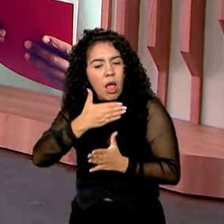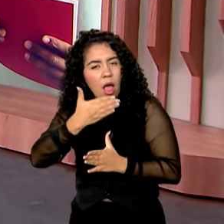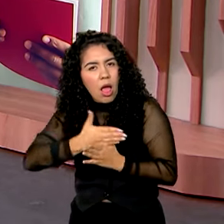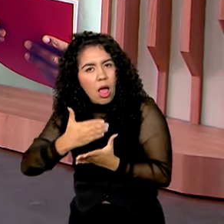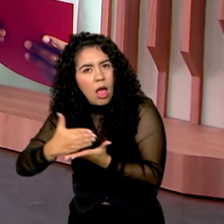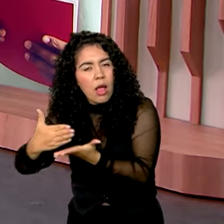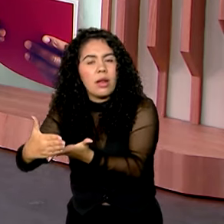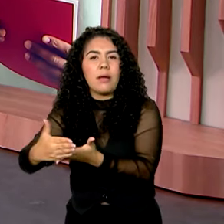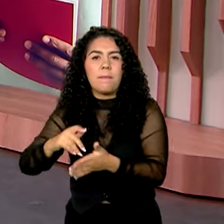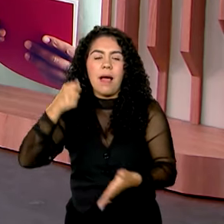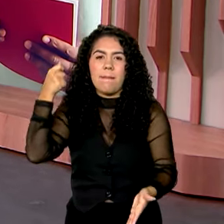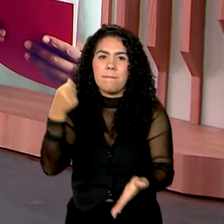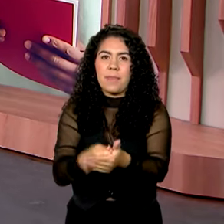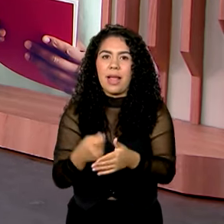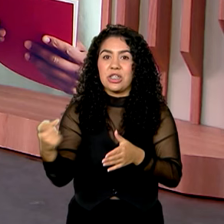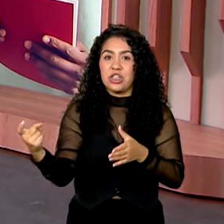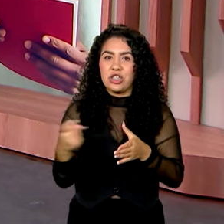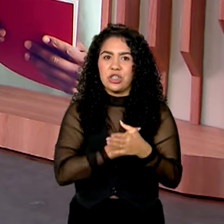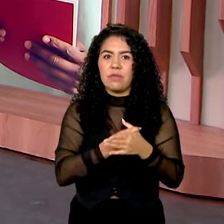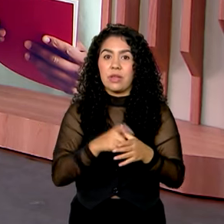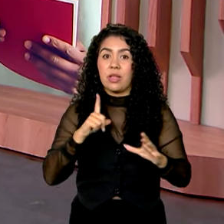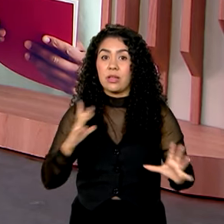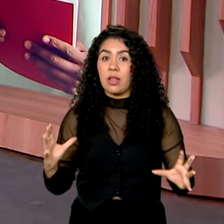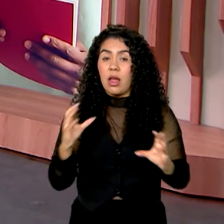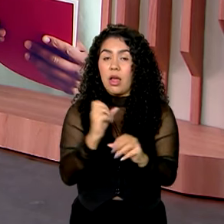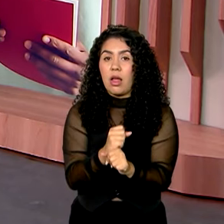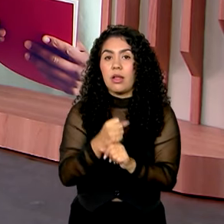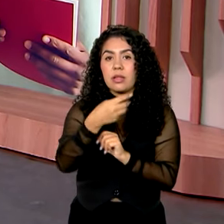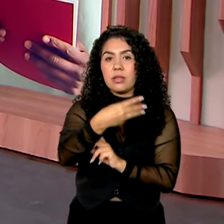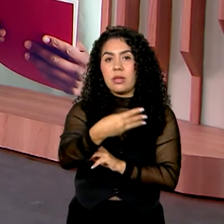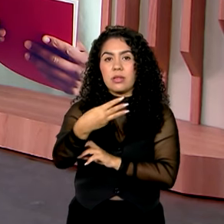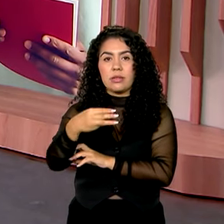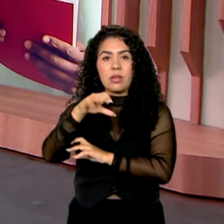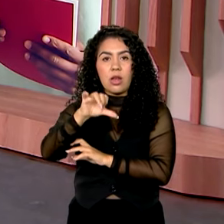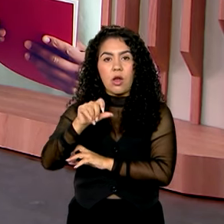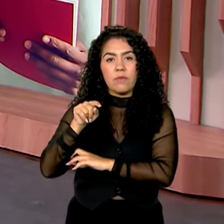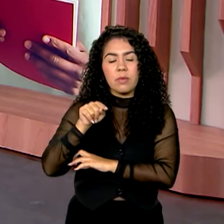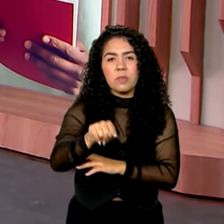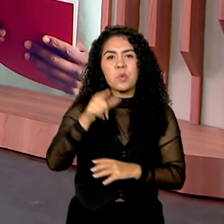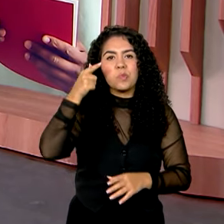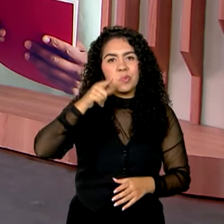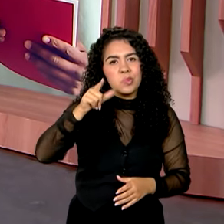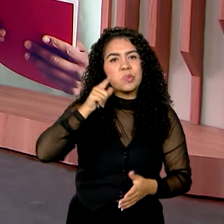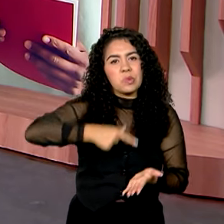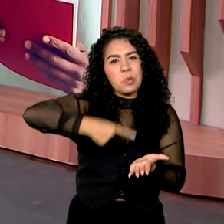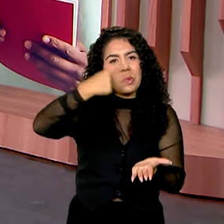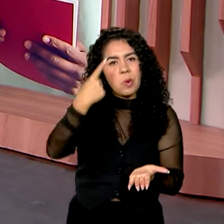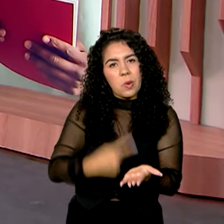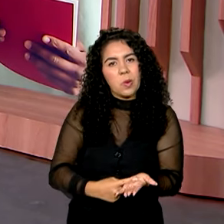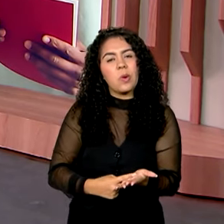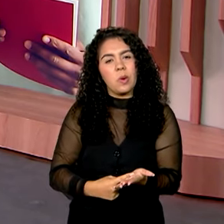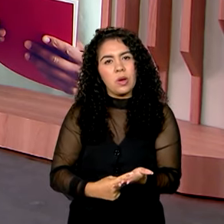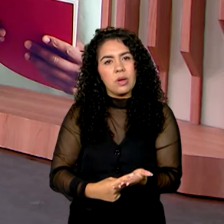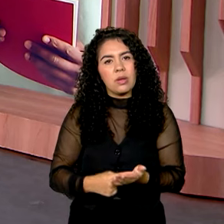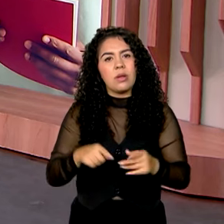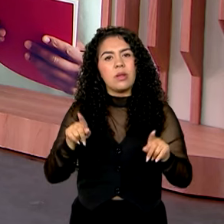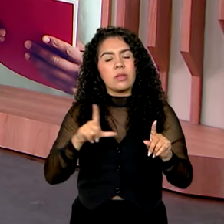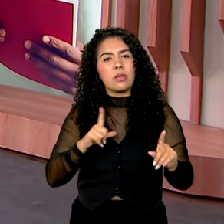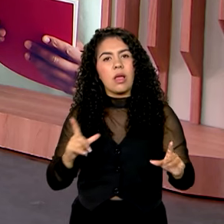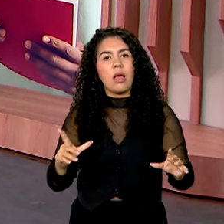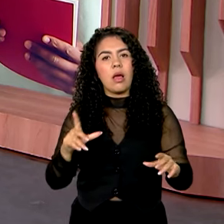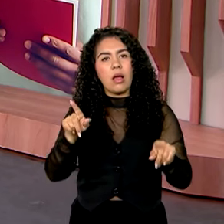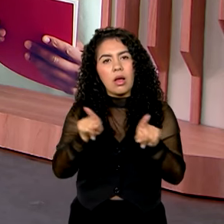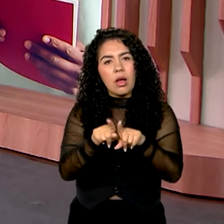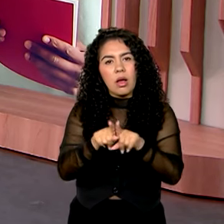dívidas. Chegou a boa marca aí de 339 mil acordos firmados, e aí um montante